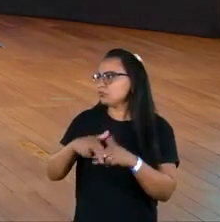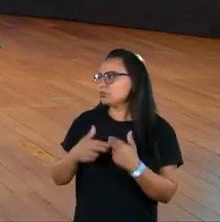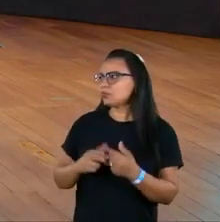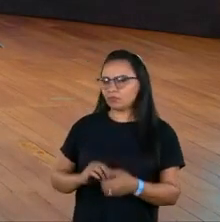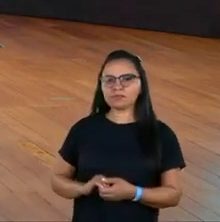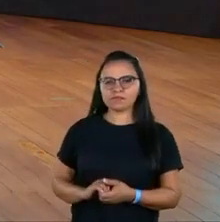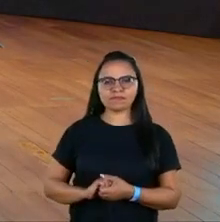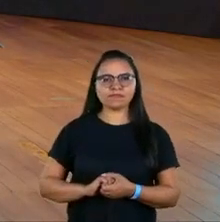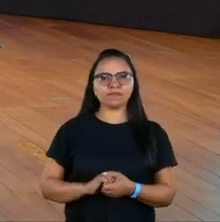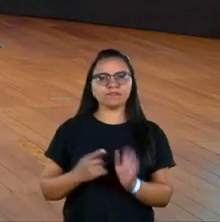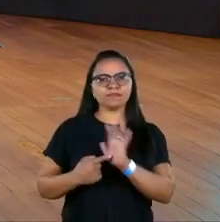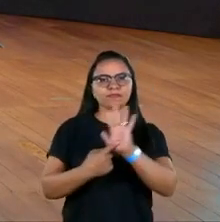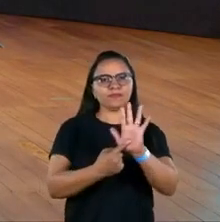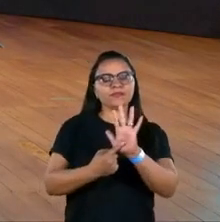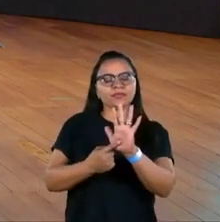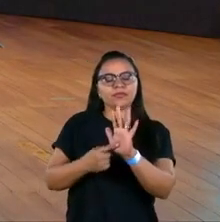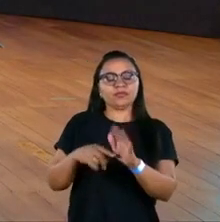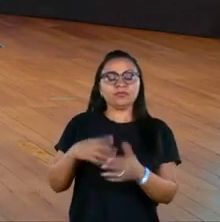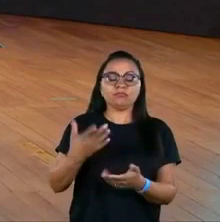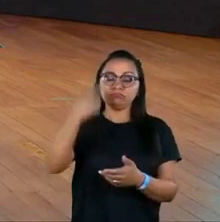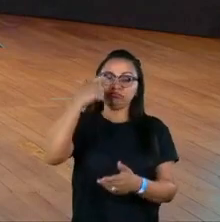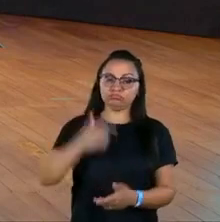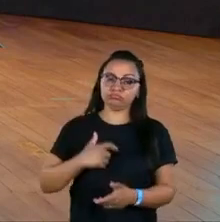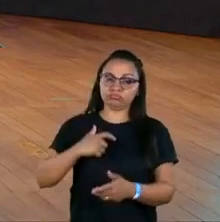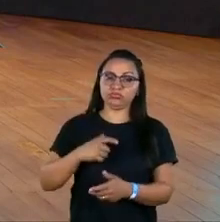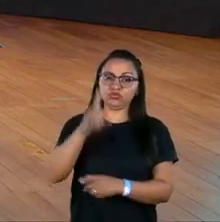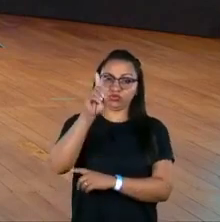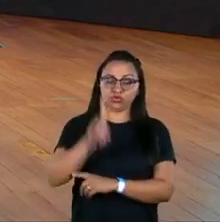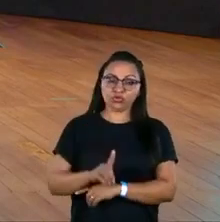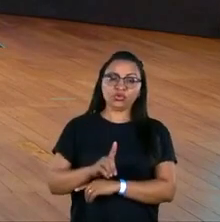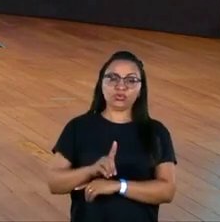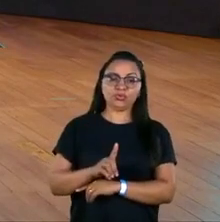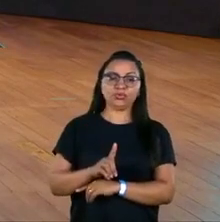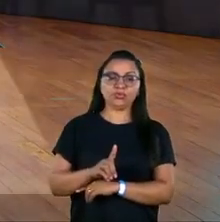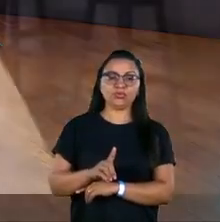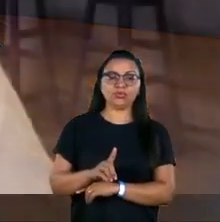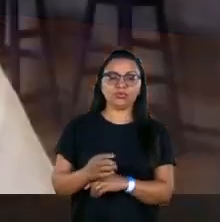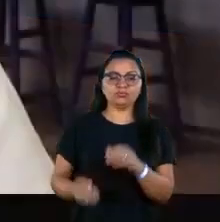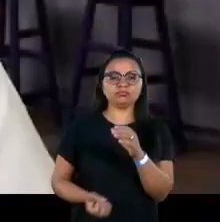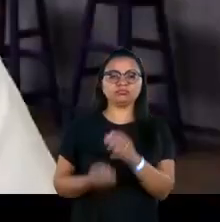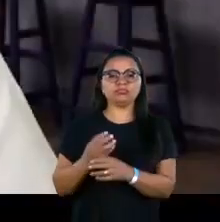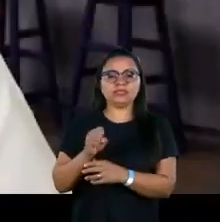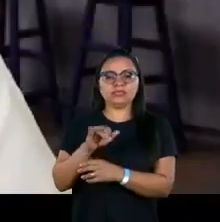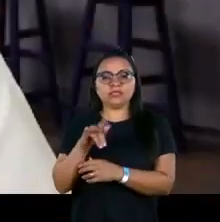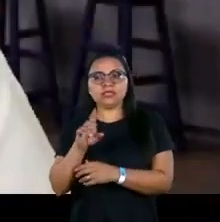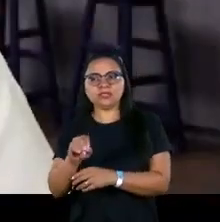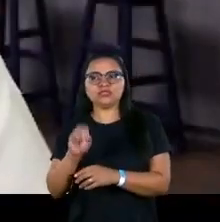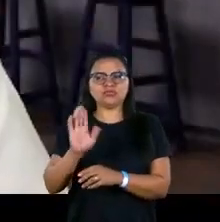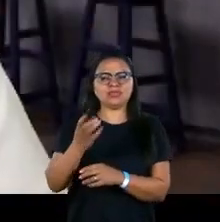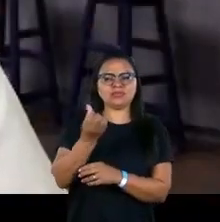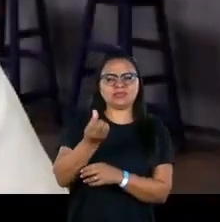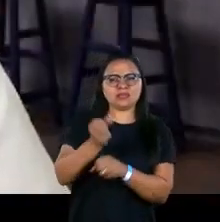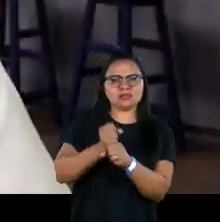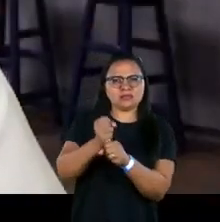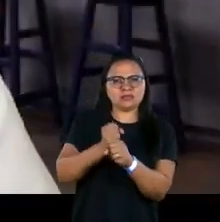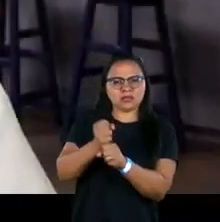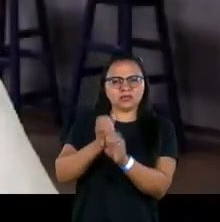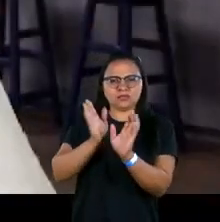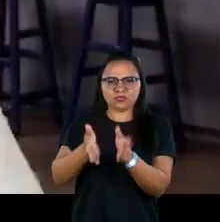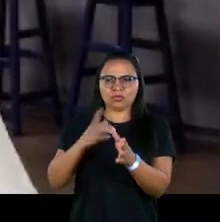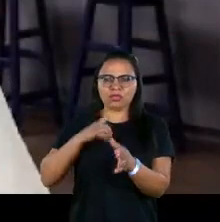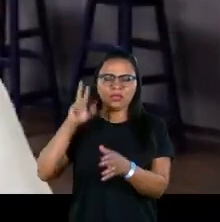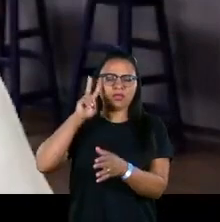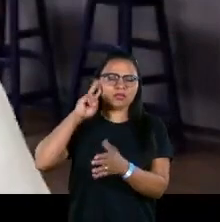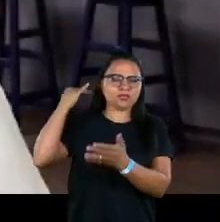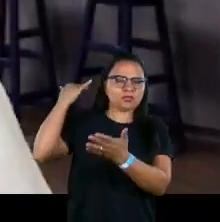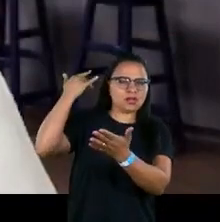Primeiro, me apresentar. Eu sou o Kiko Afonso, sou o diretor executivo da Ação da Cidadania já há seis anos. Tenho